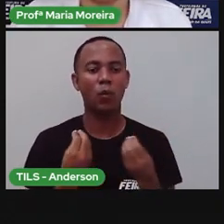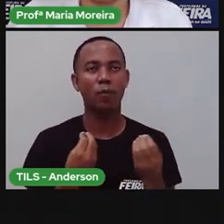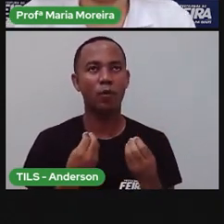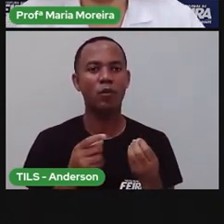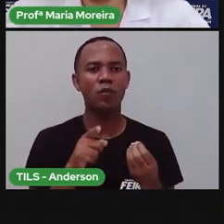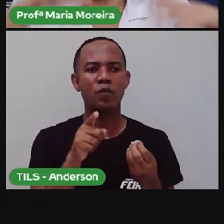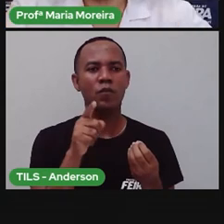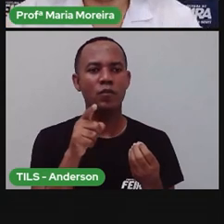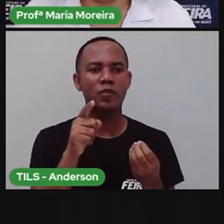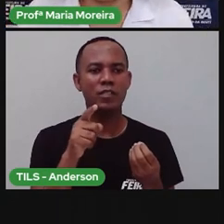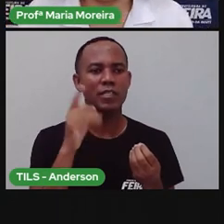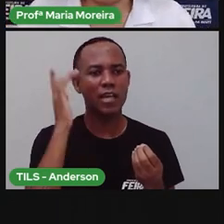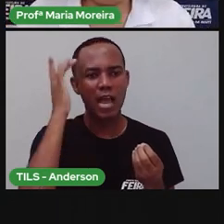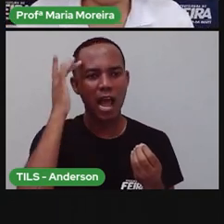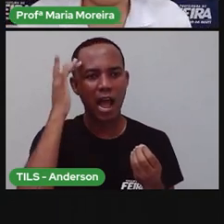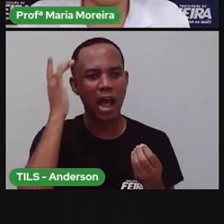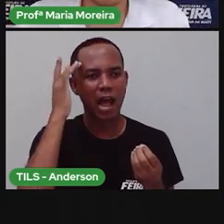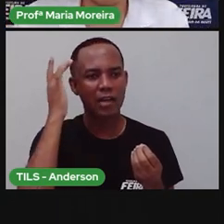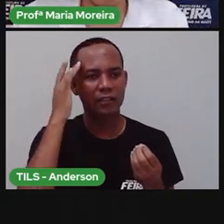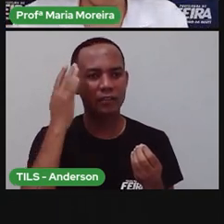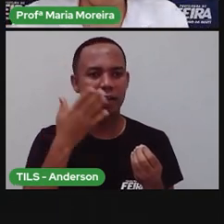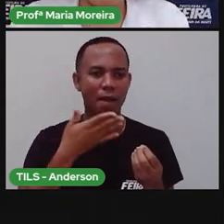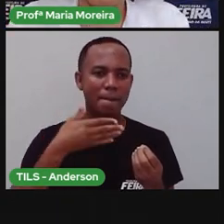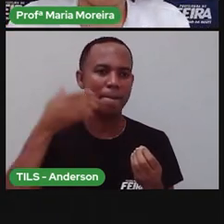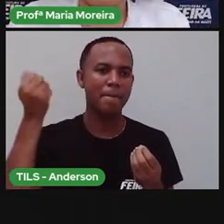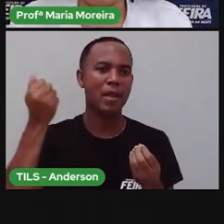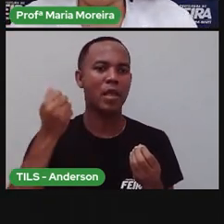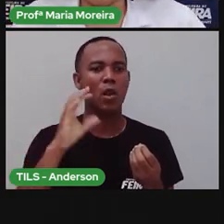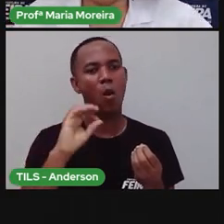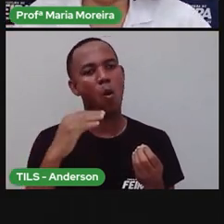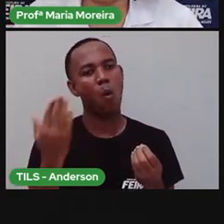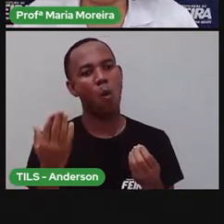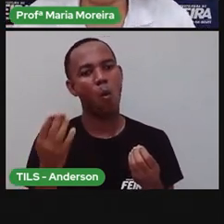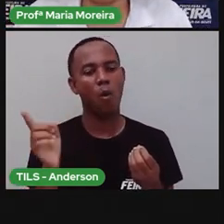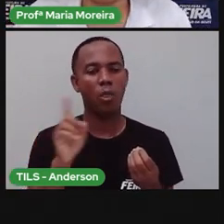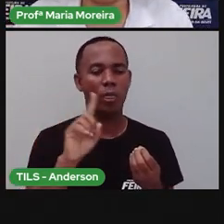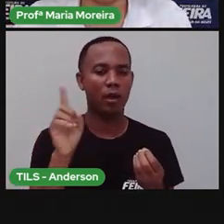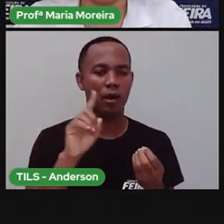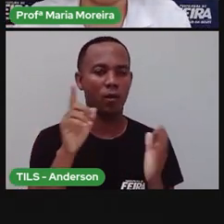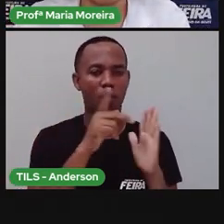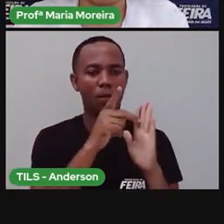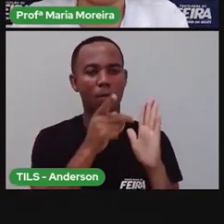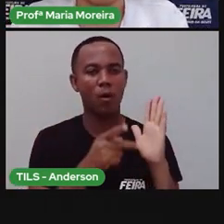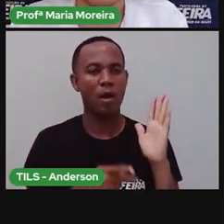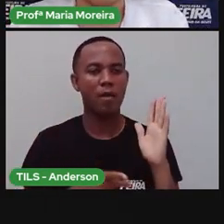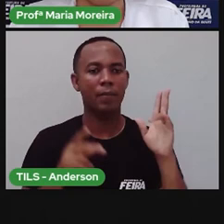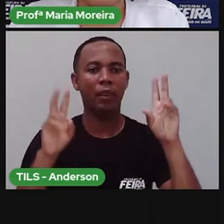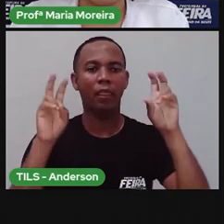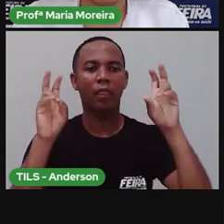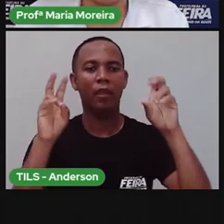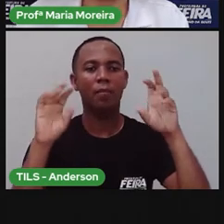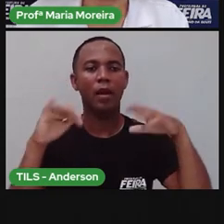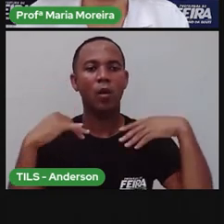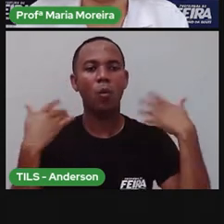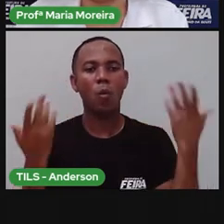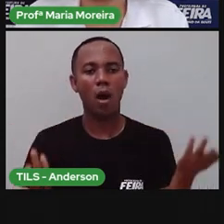acharem que mereça essa homenagem. Ou façam aí um poema com um tema que vocês acharem